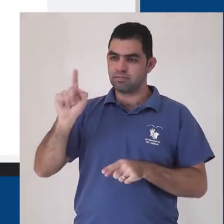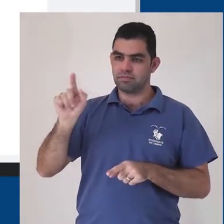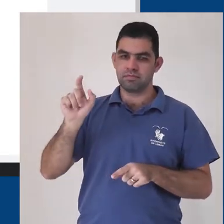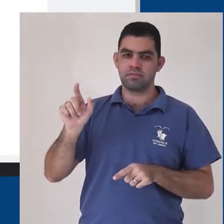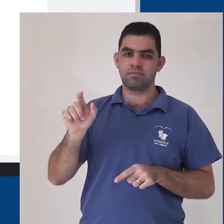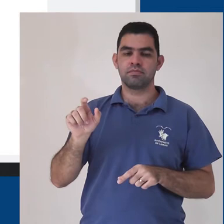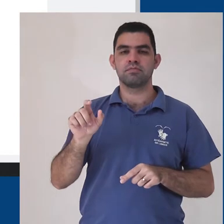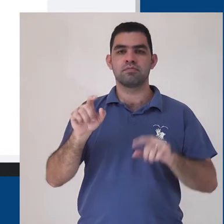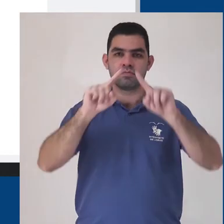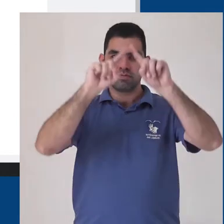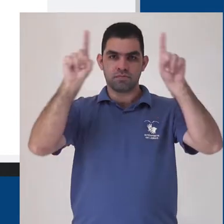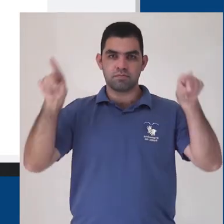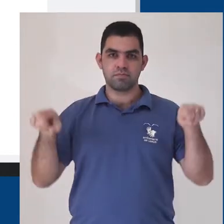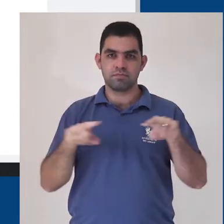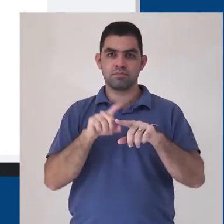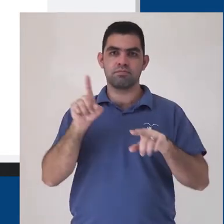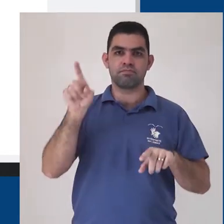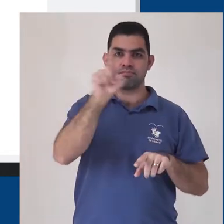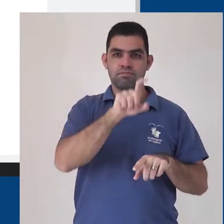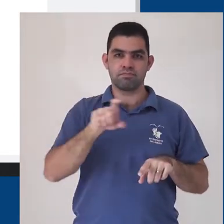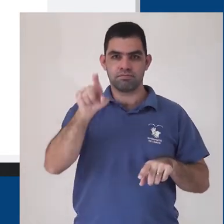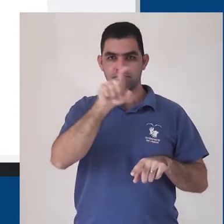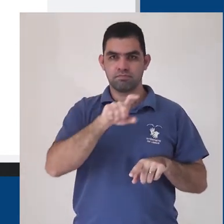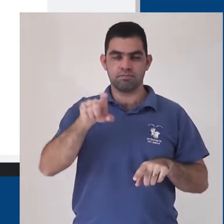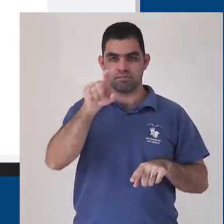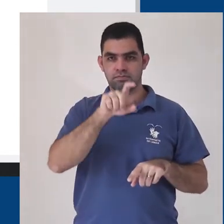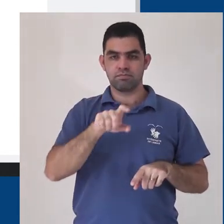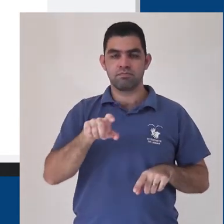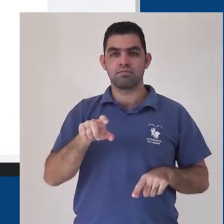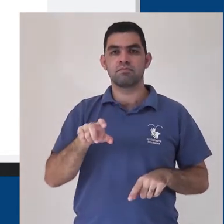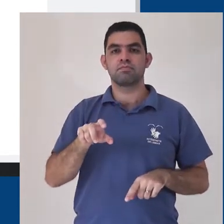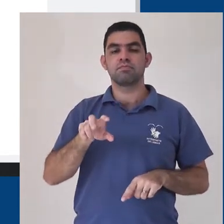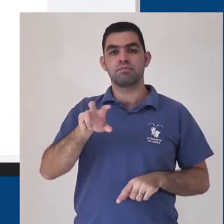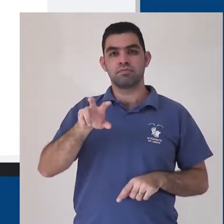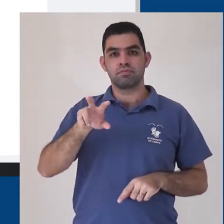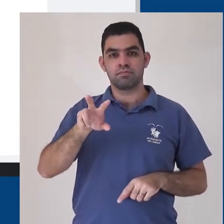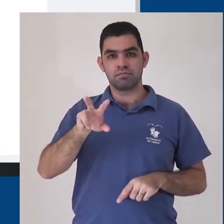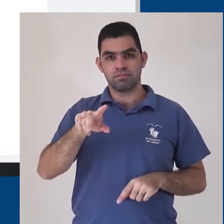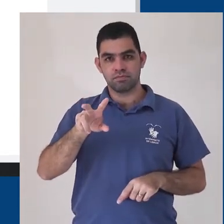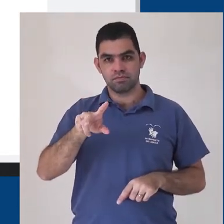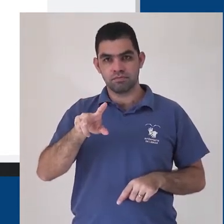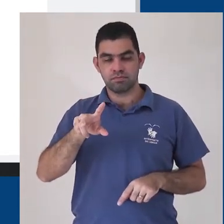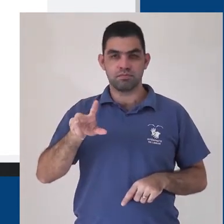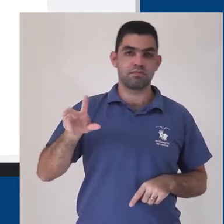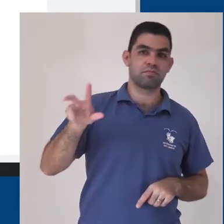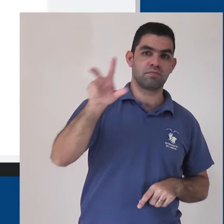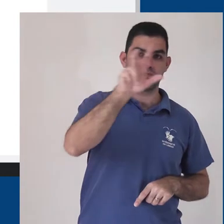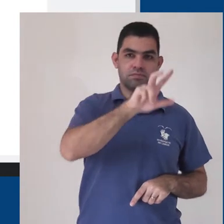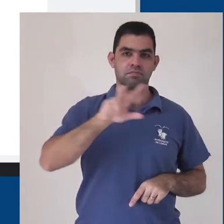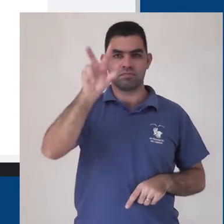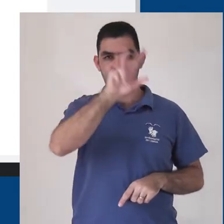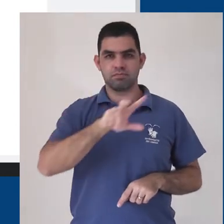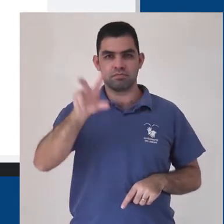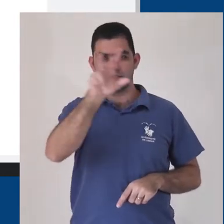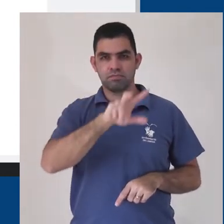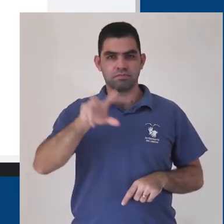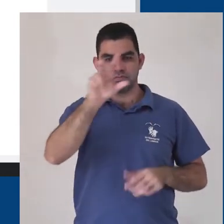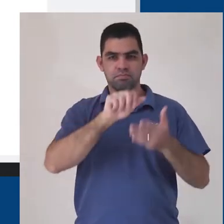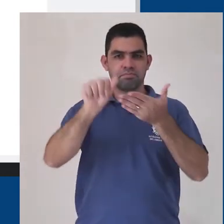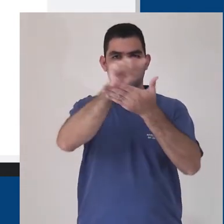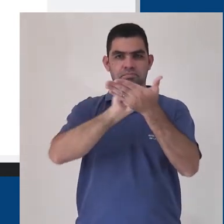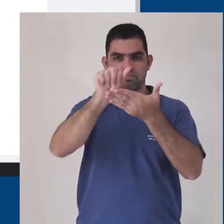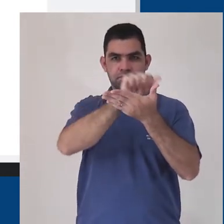nela e clicamos na tela de pintura. Com o botão esquerdo do mouse ainda pressionado, arrastamos o mouse até apagar o que queremos.